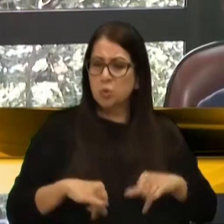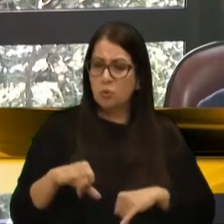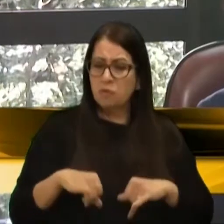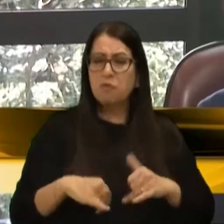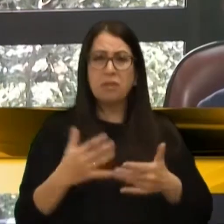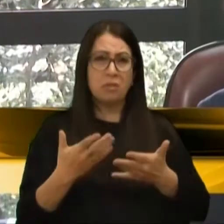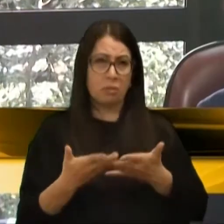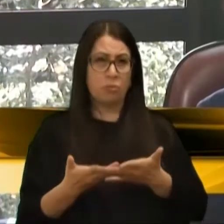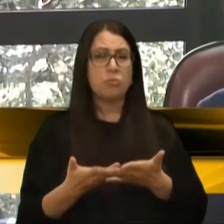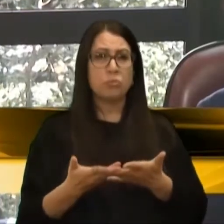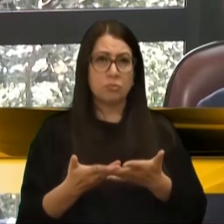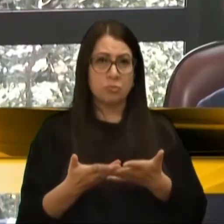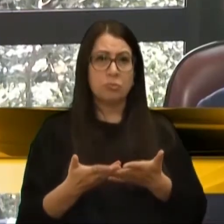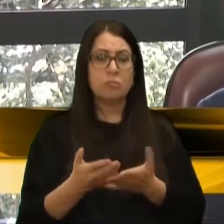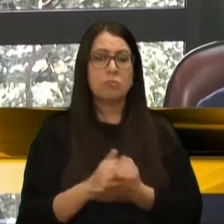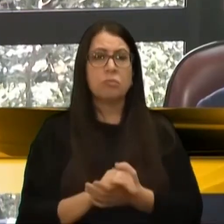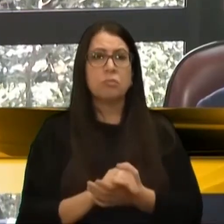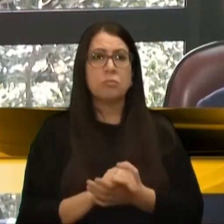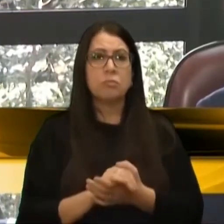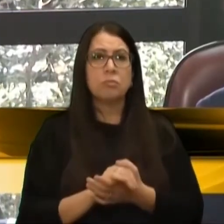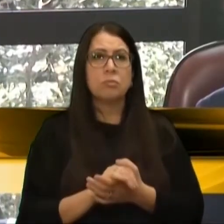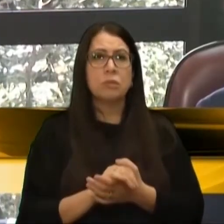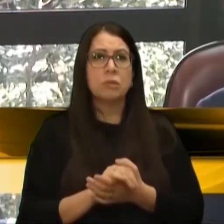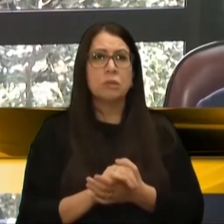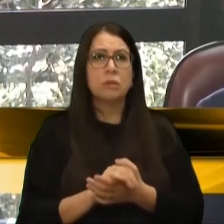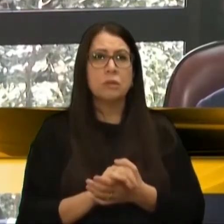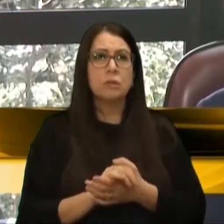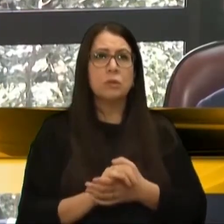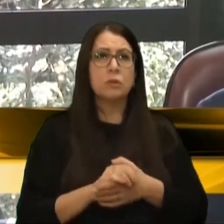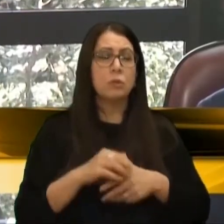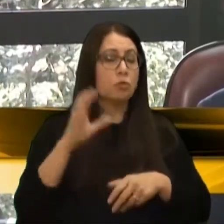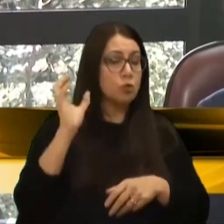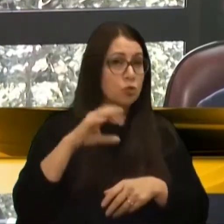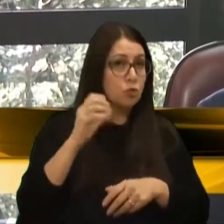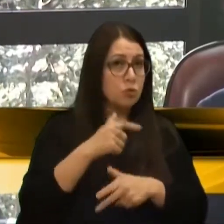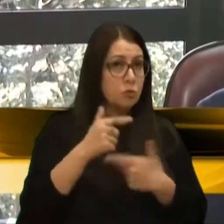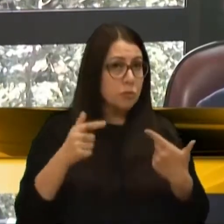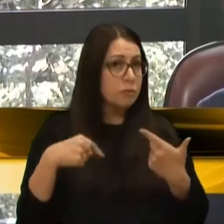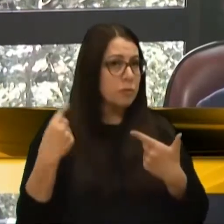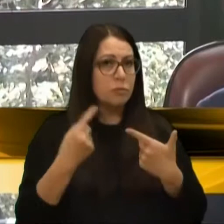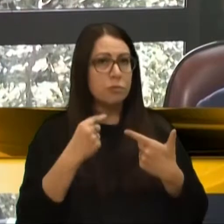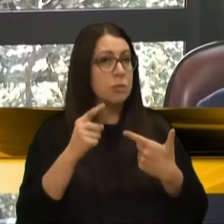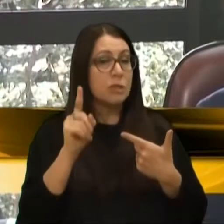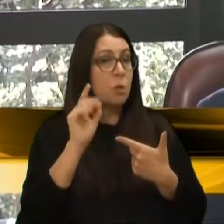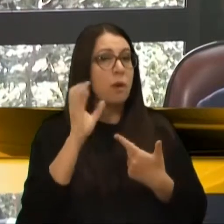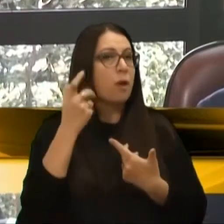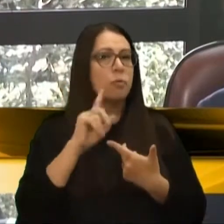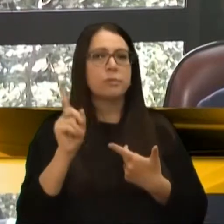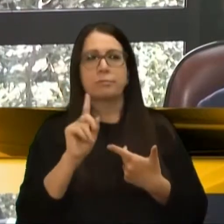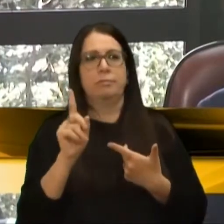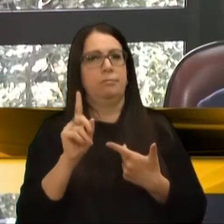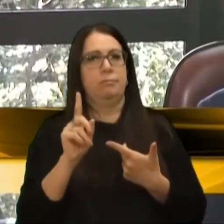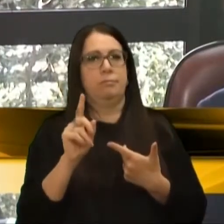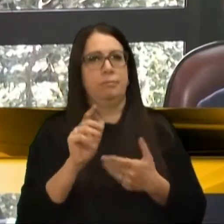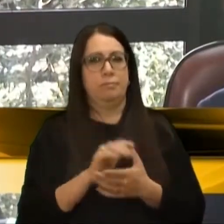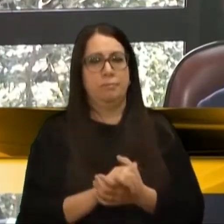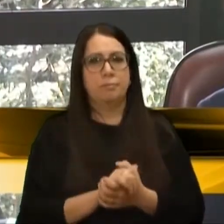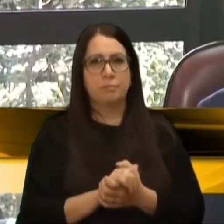com o tempo, com as intempéries, e não está acontecendo pouco a pouco.